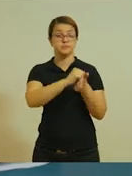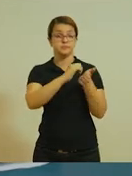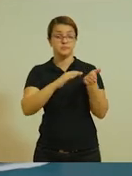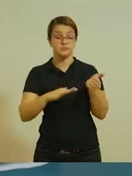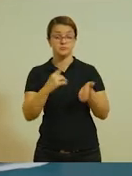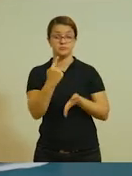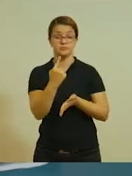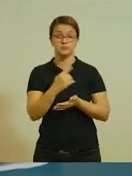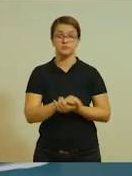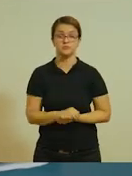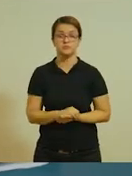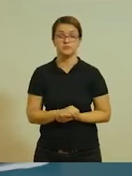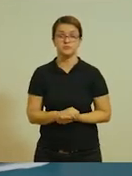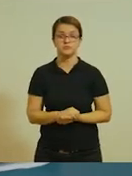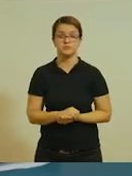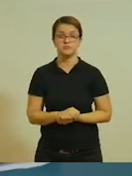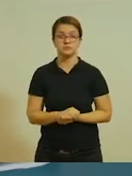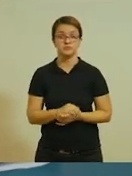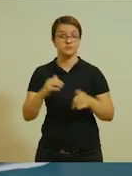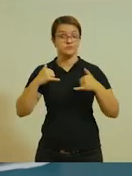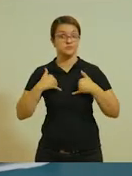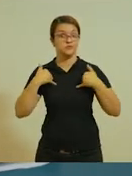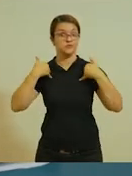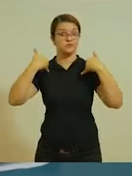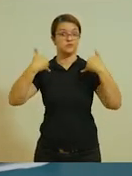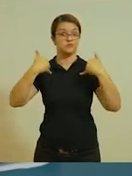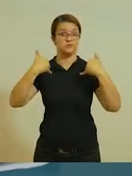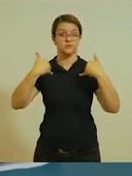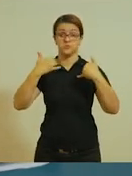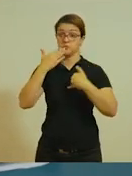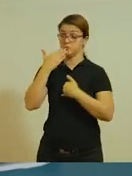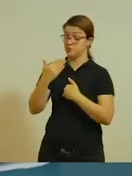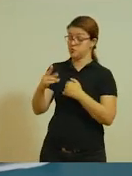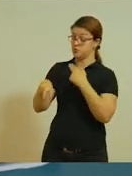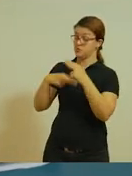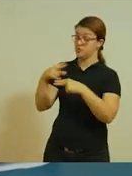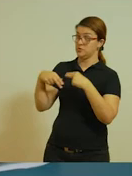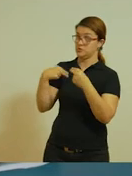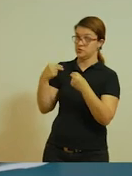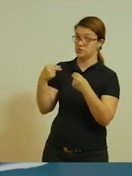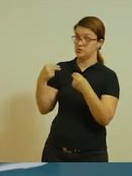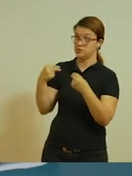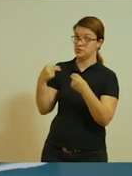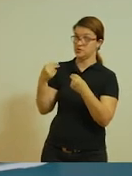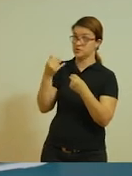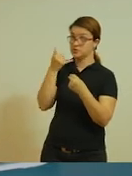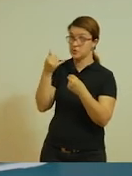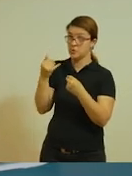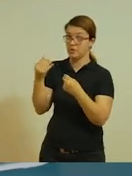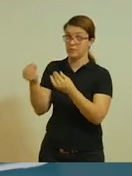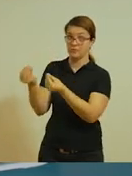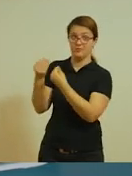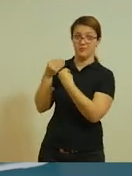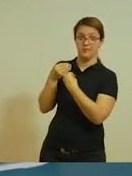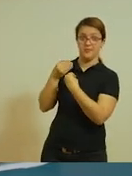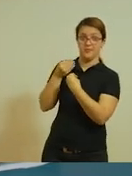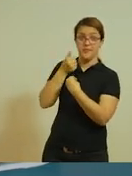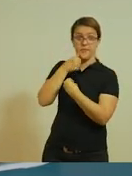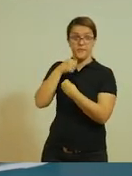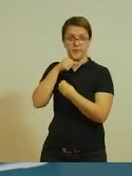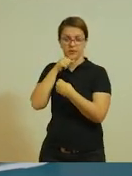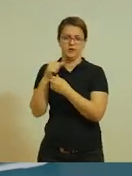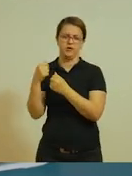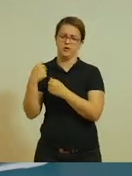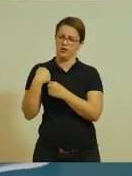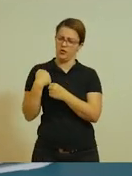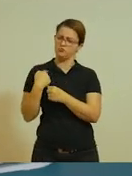Atividade 1 Era meu aniversário. Pedi de presente um aparelho celular. Minha mãe e eu fomos